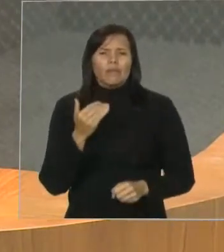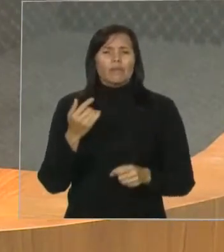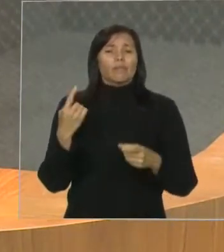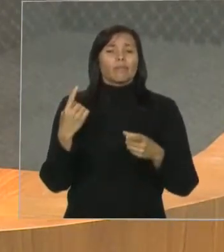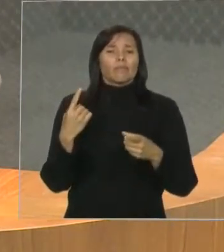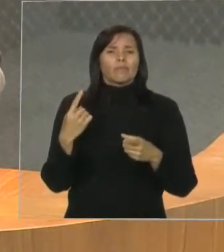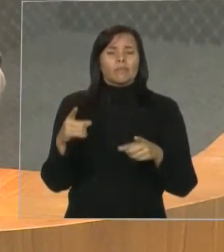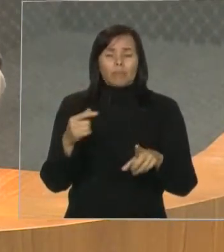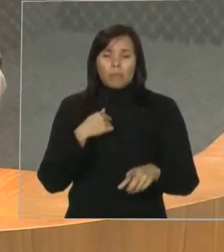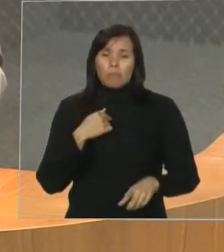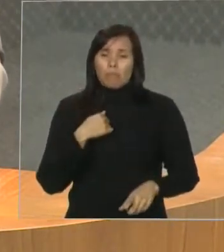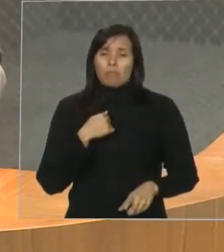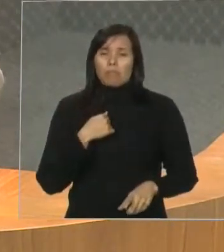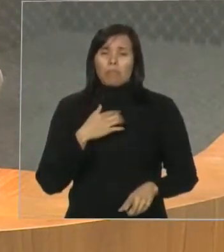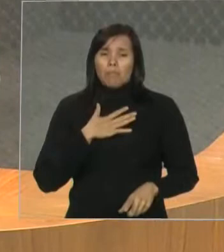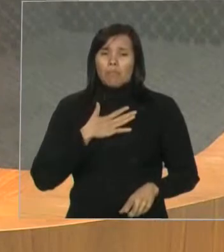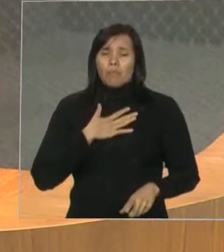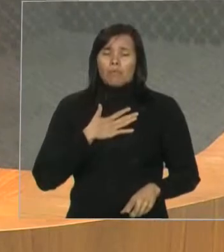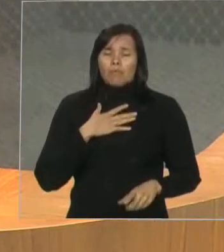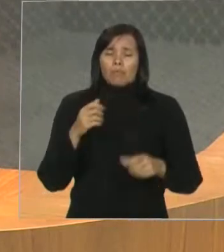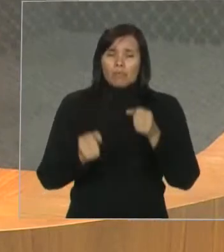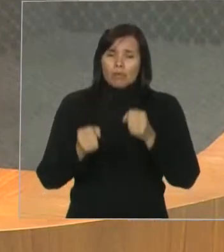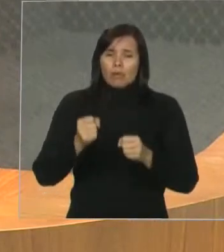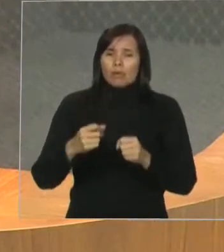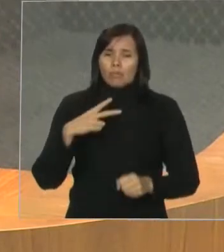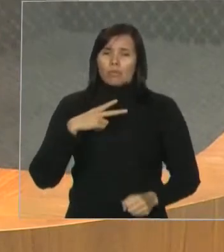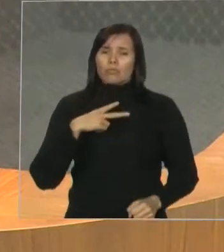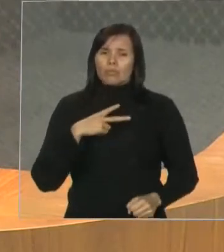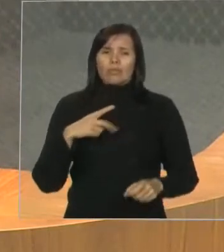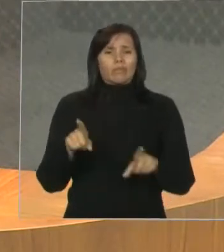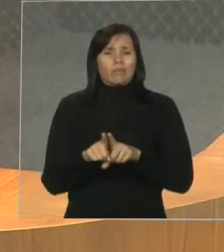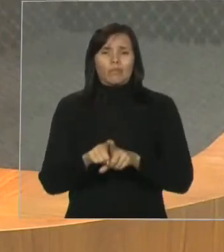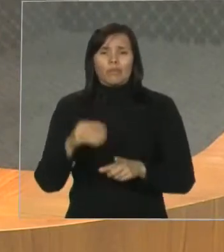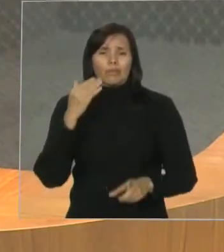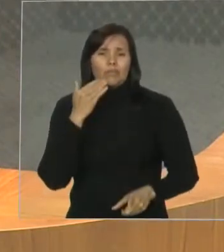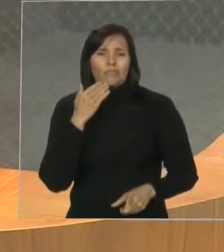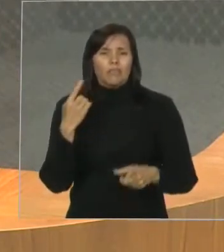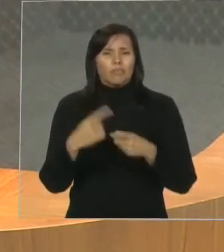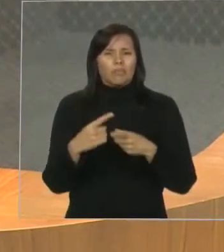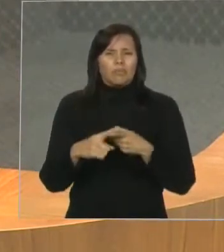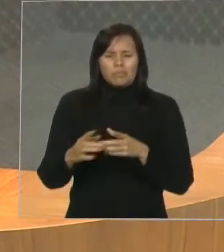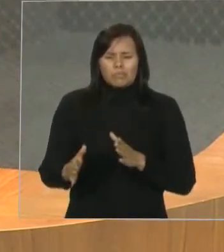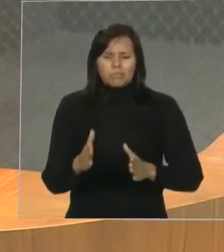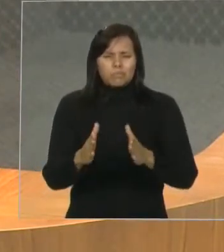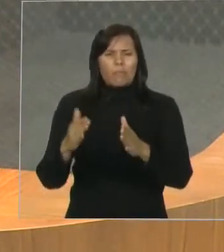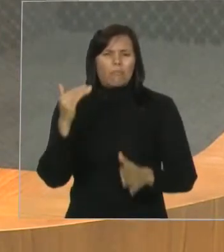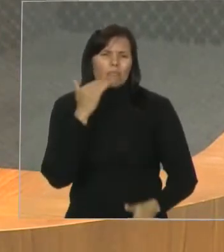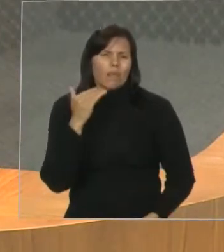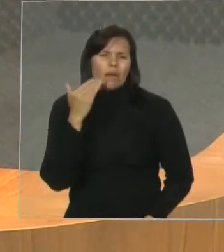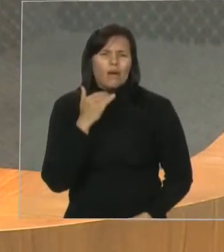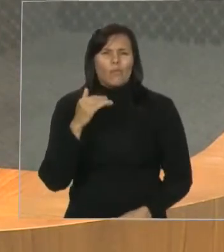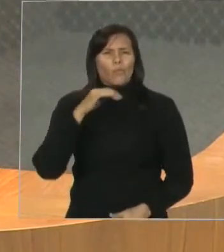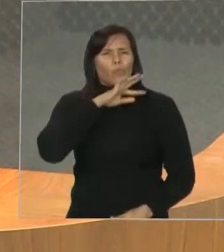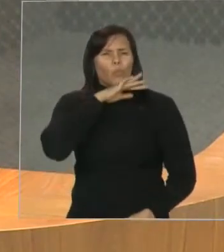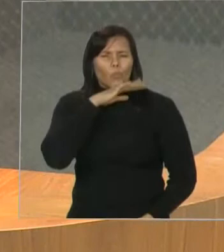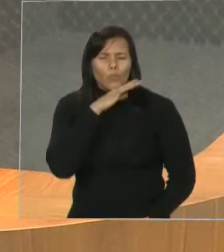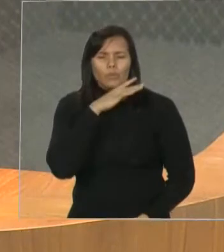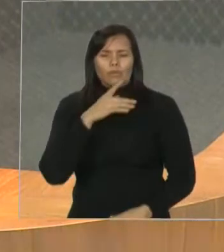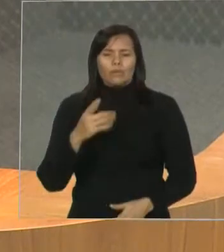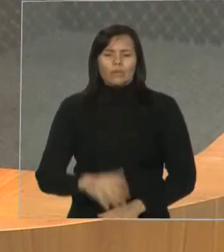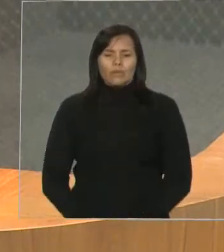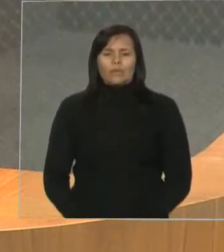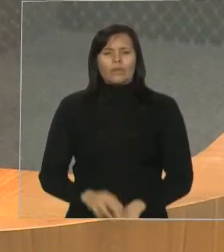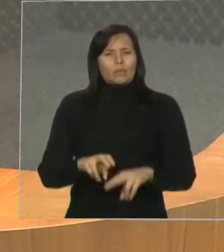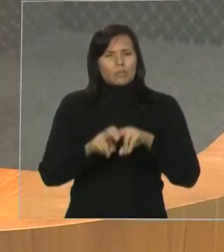precisamos melhorar a qualidade do atendimento aos nossos irmãs e irmãs maranhenses. Então, essa inquietação nossa é a inquietação dos maranhenses.